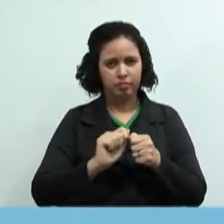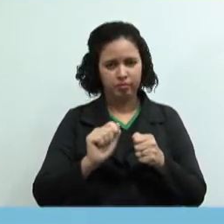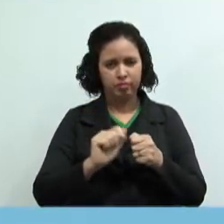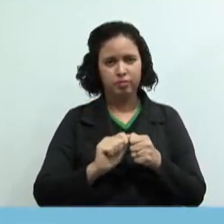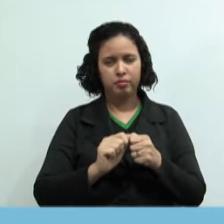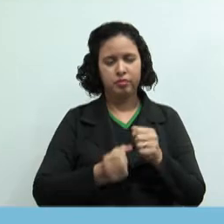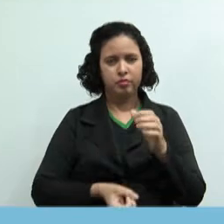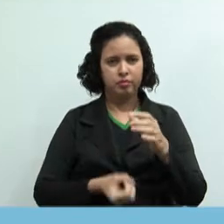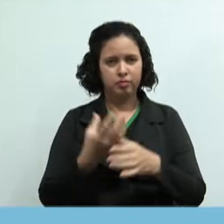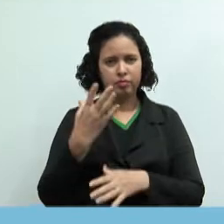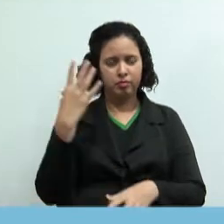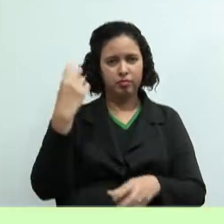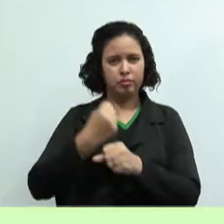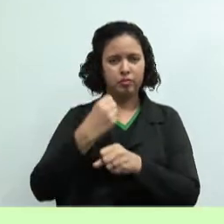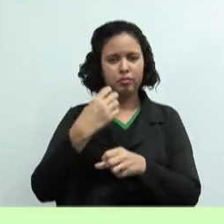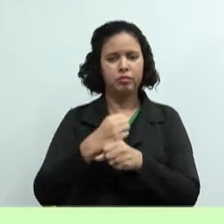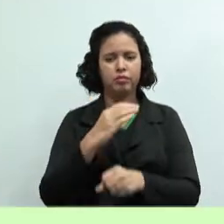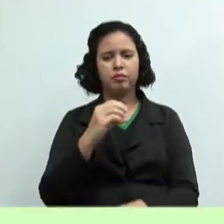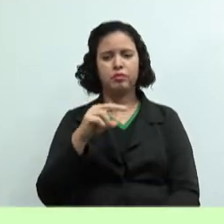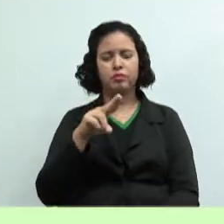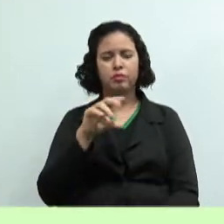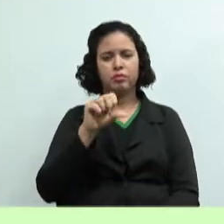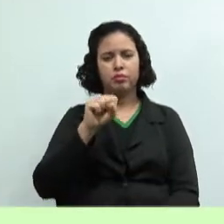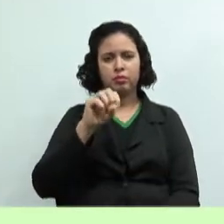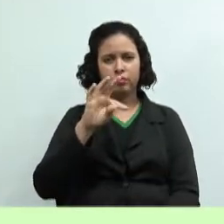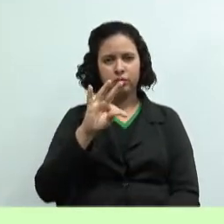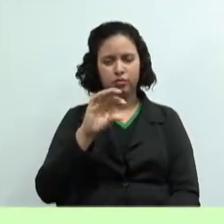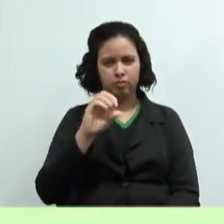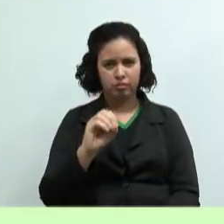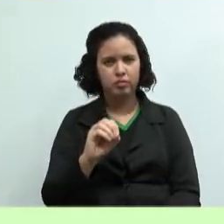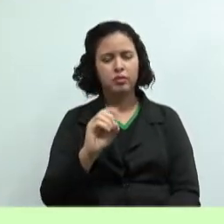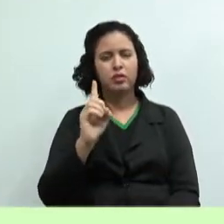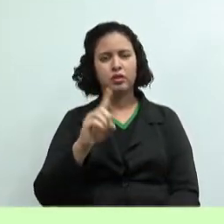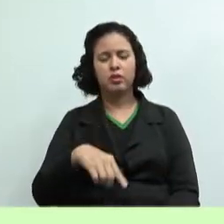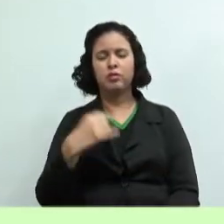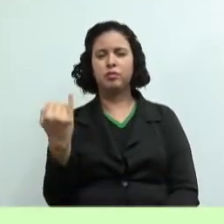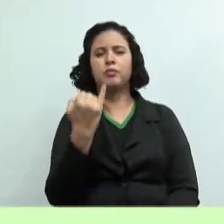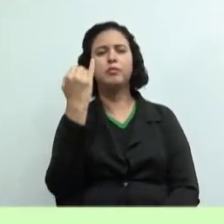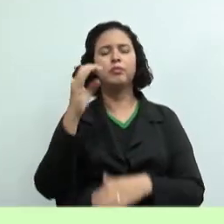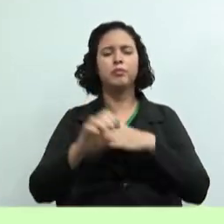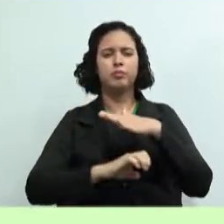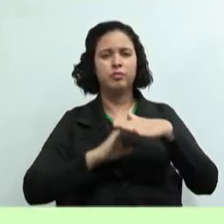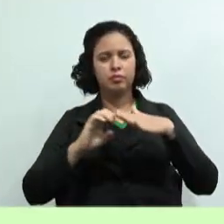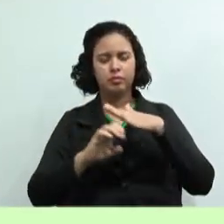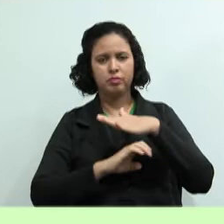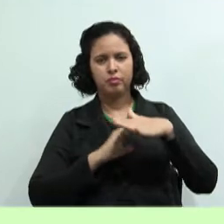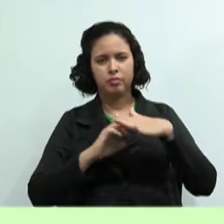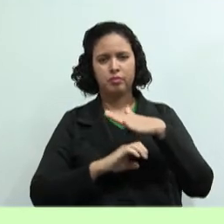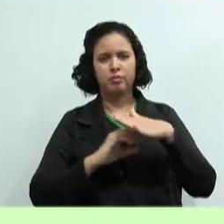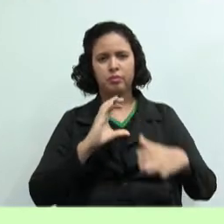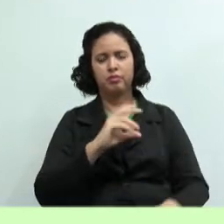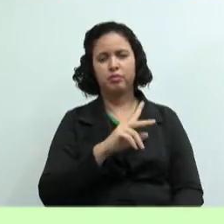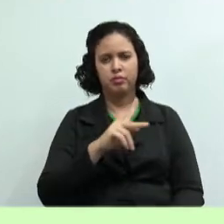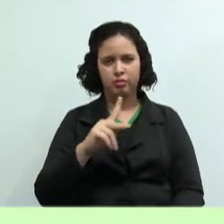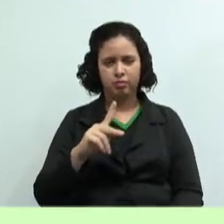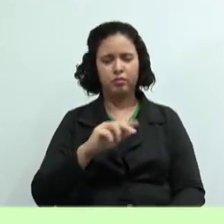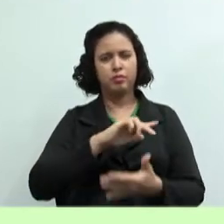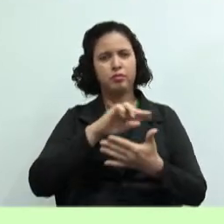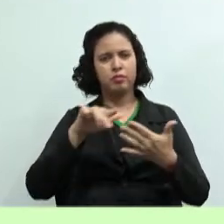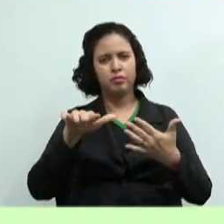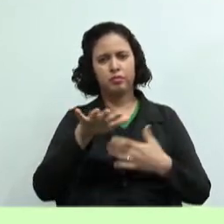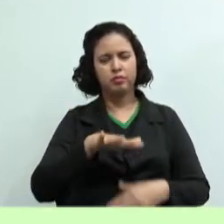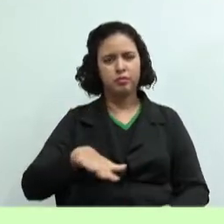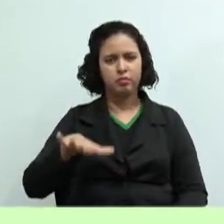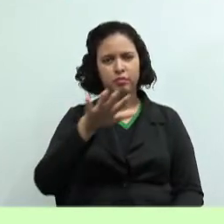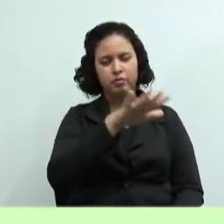contabilidade de custos, uma ferramenta importante para as empresas industriais e cooperativas de vários ramos,